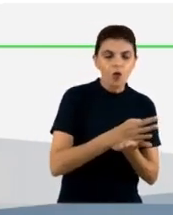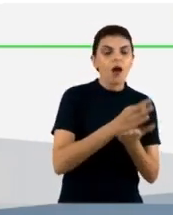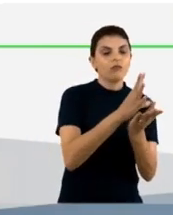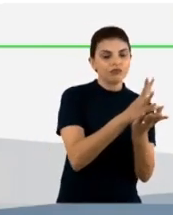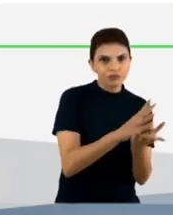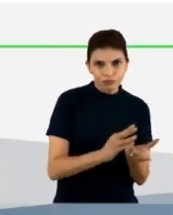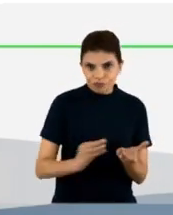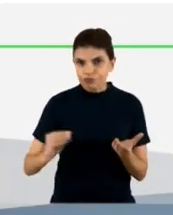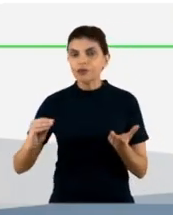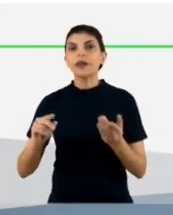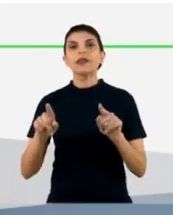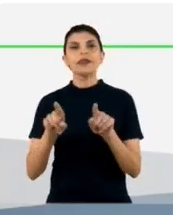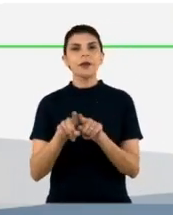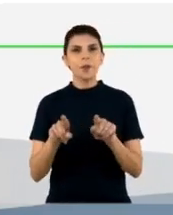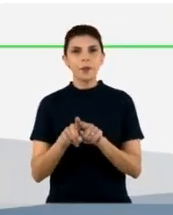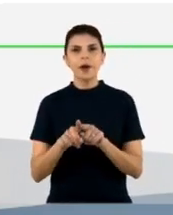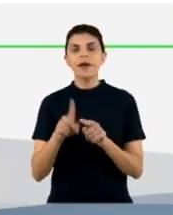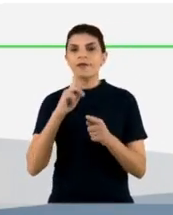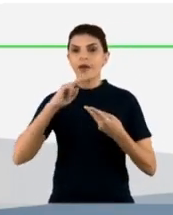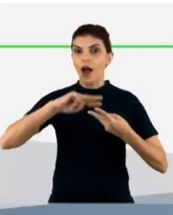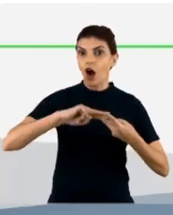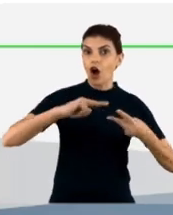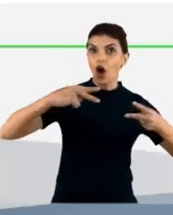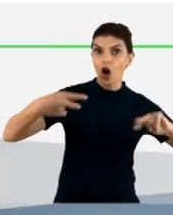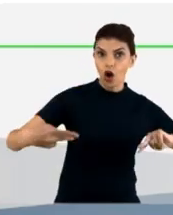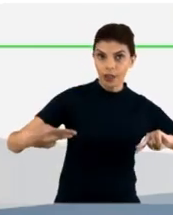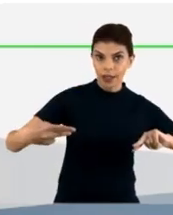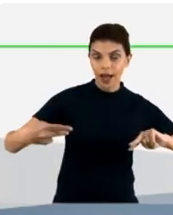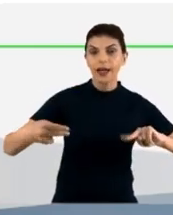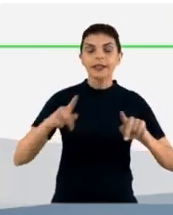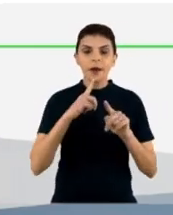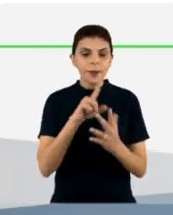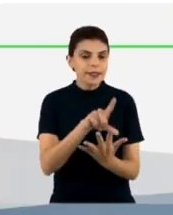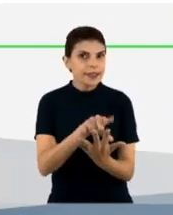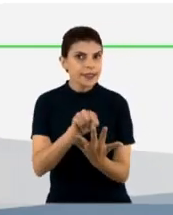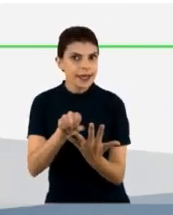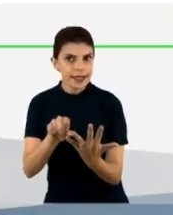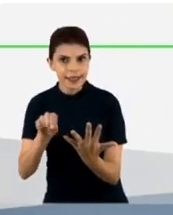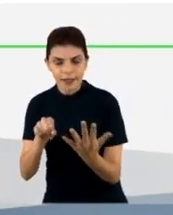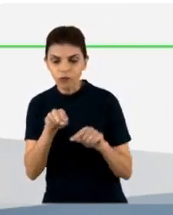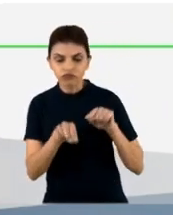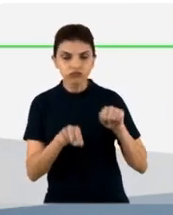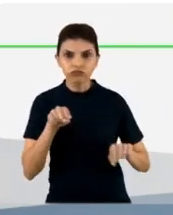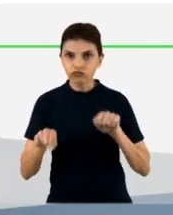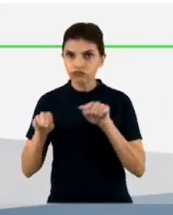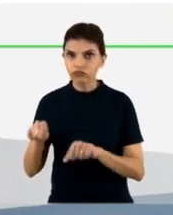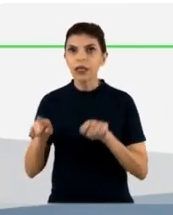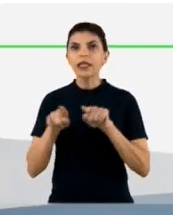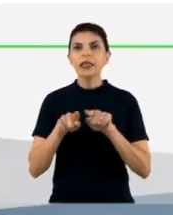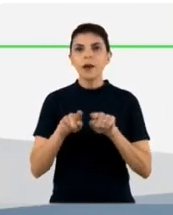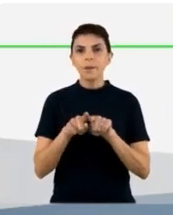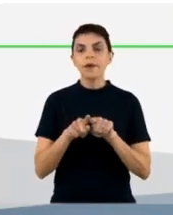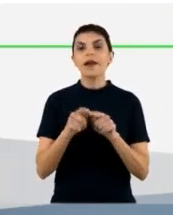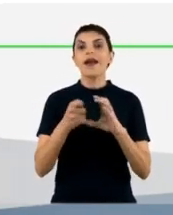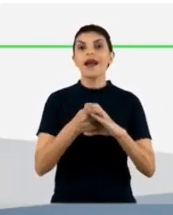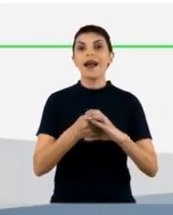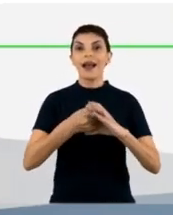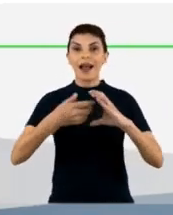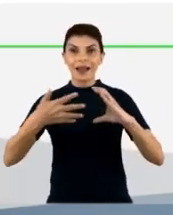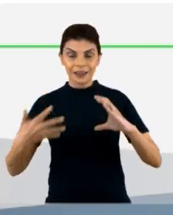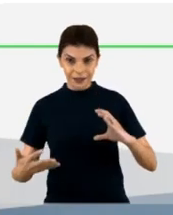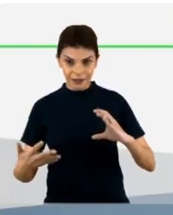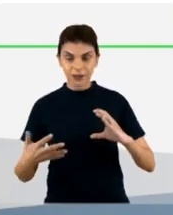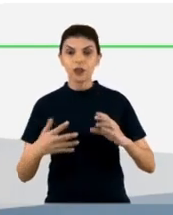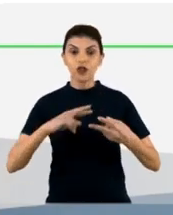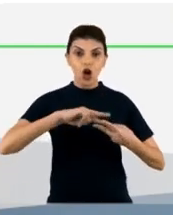Depois da fusão nós realizamos então a clonagem e a seleção, a expansão e caracterização dos